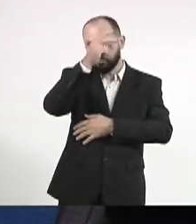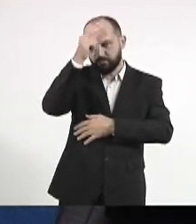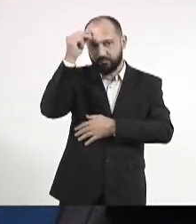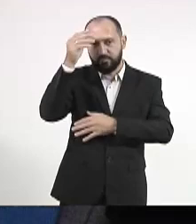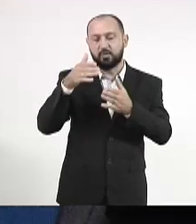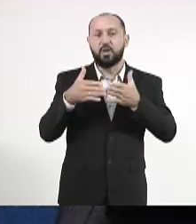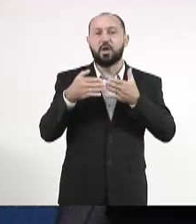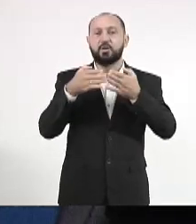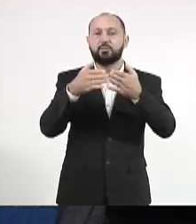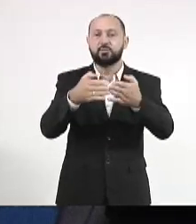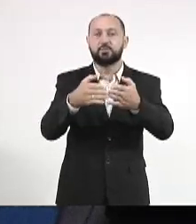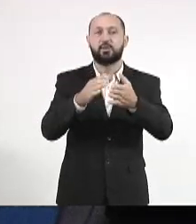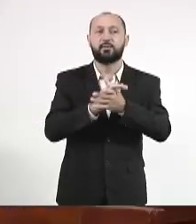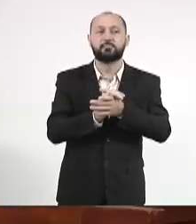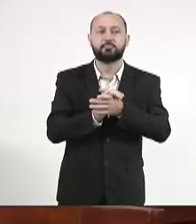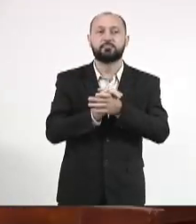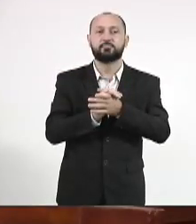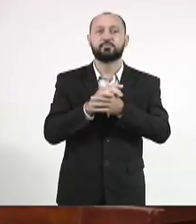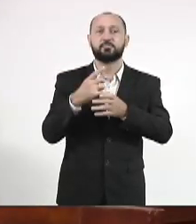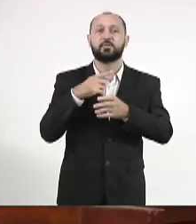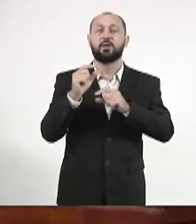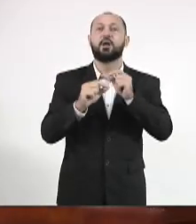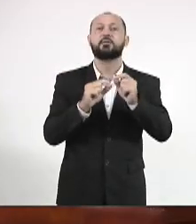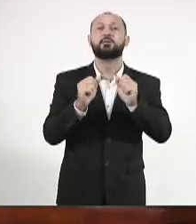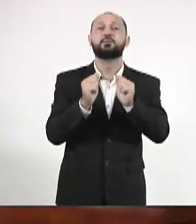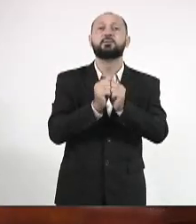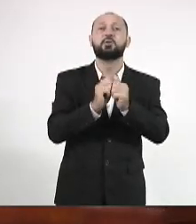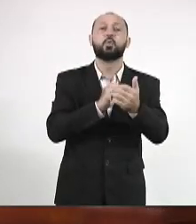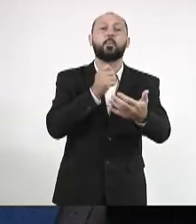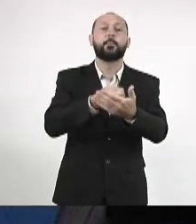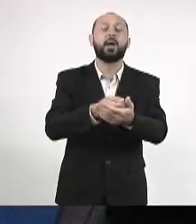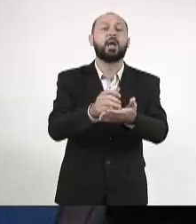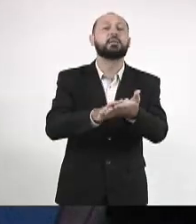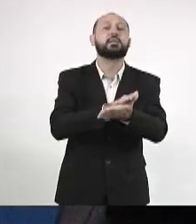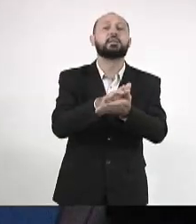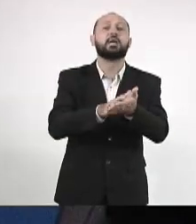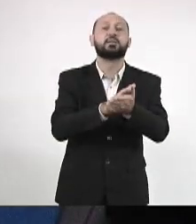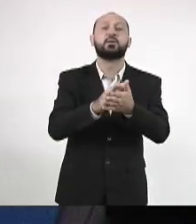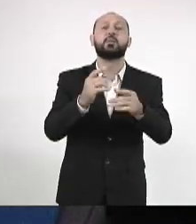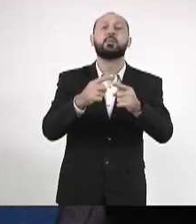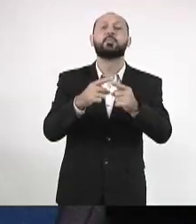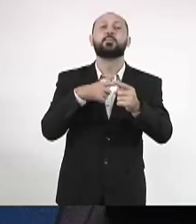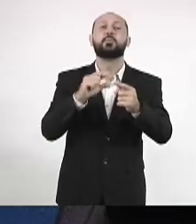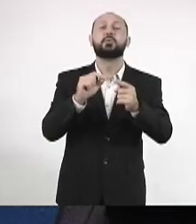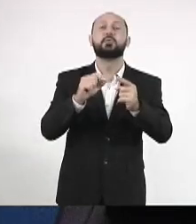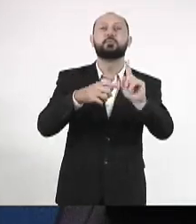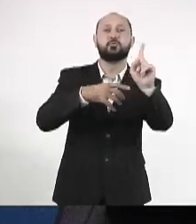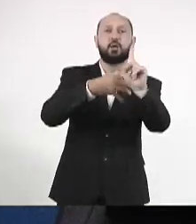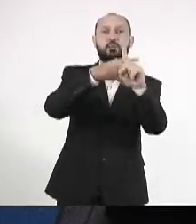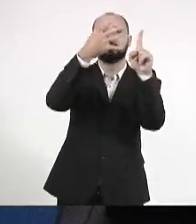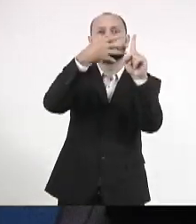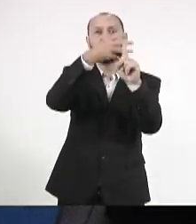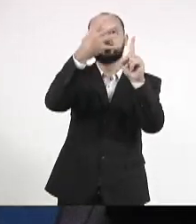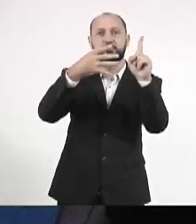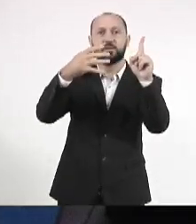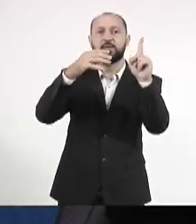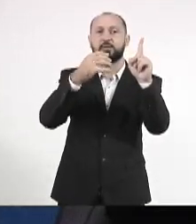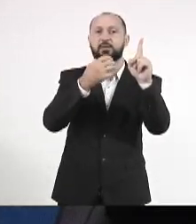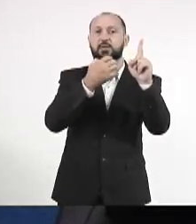Se é clandestino, não paga imposto. é clandestino, E não paga ninguém, por quê? Porque pendurou no poste. A Energiza